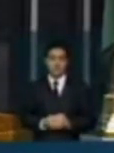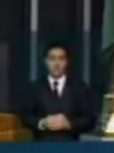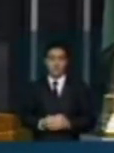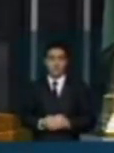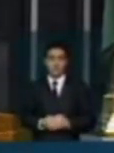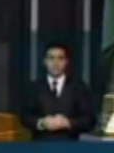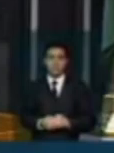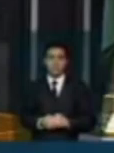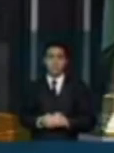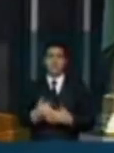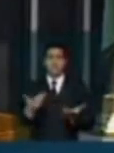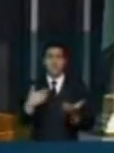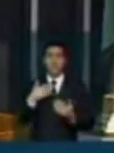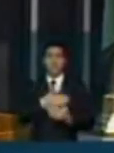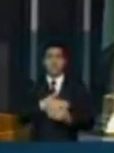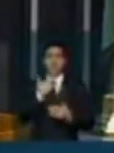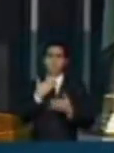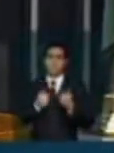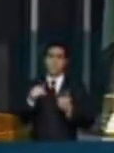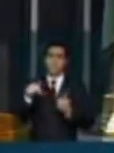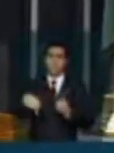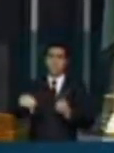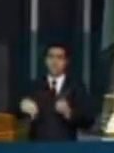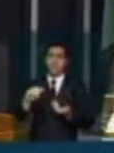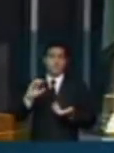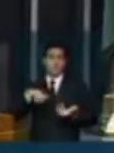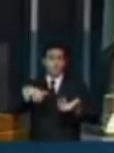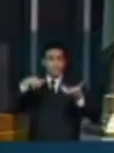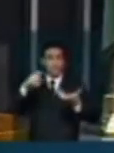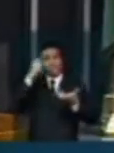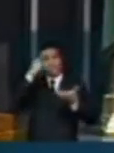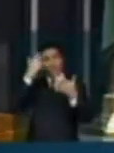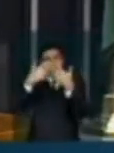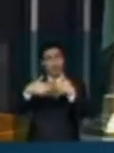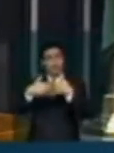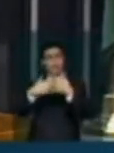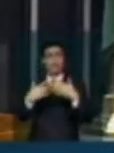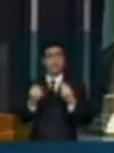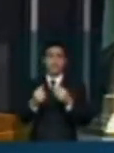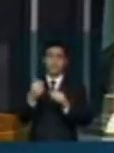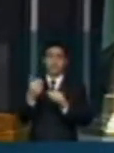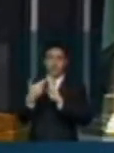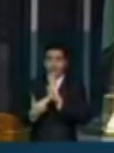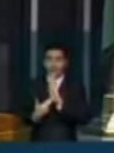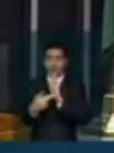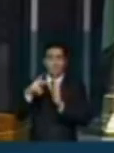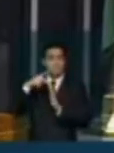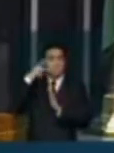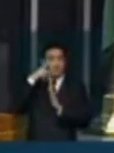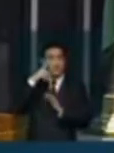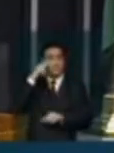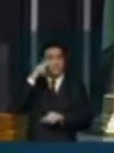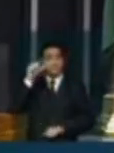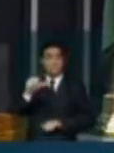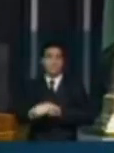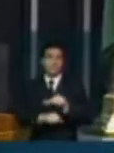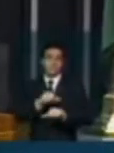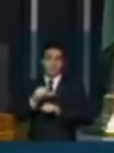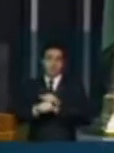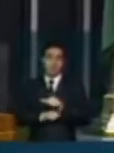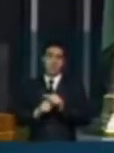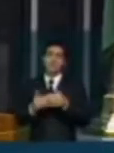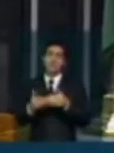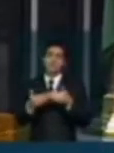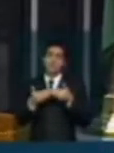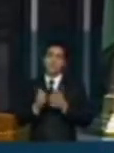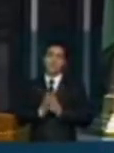E eu gostaria que esse Congresso refletisse na reforma política, deputado Mauro Benevides, e por isso inclusive eu insisti em fazer